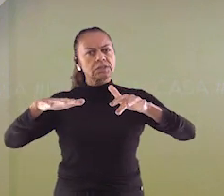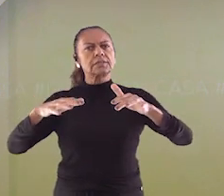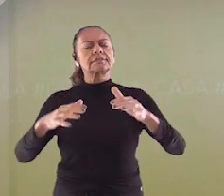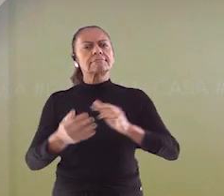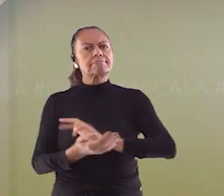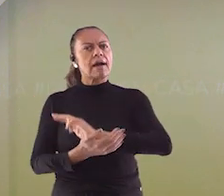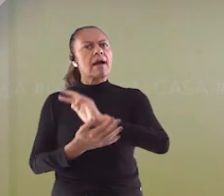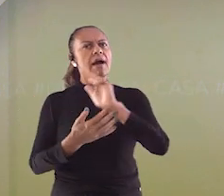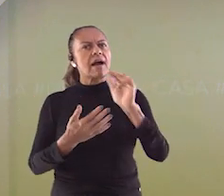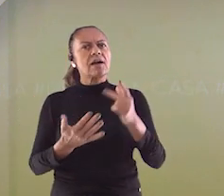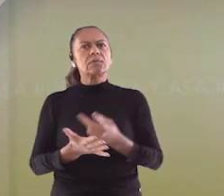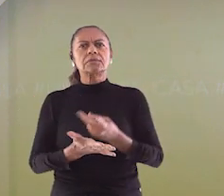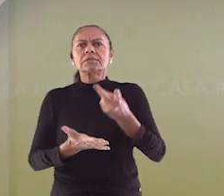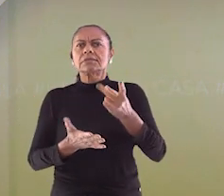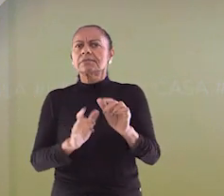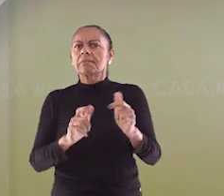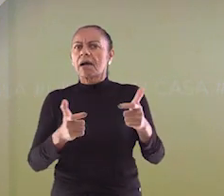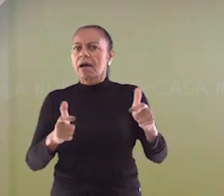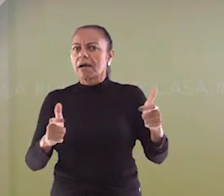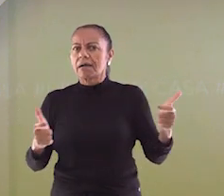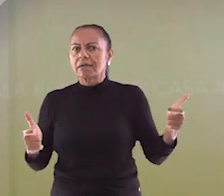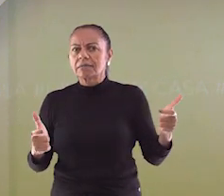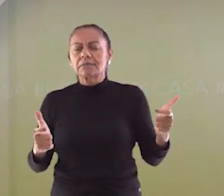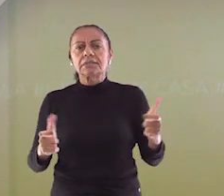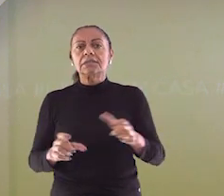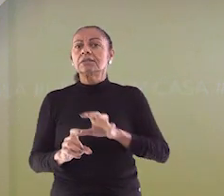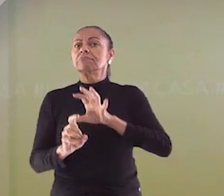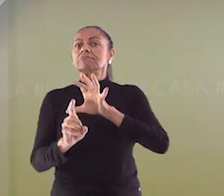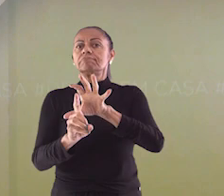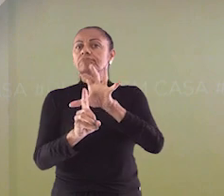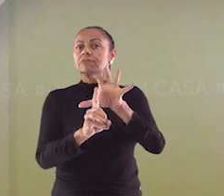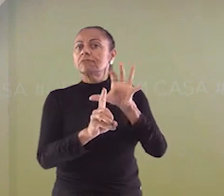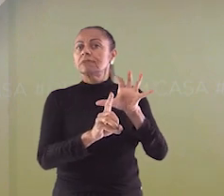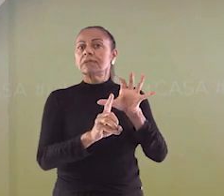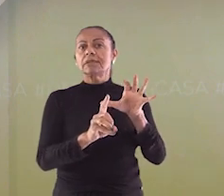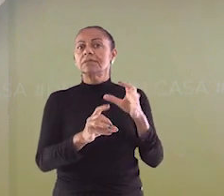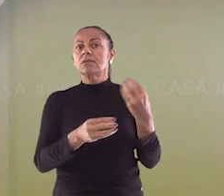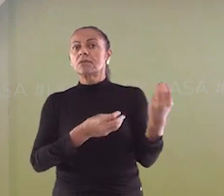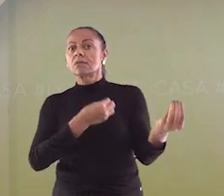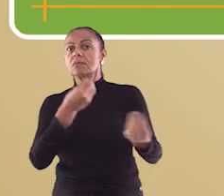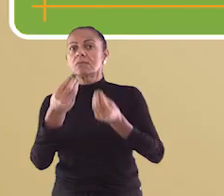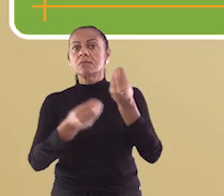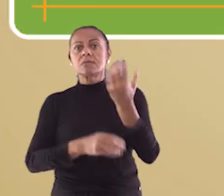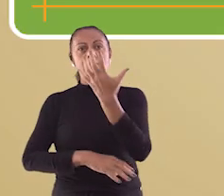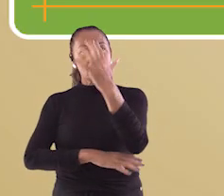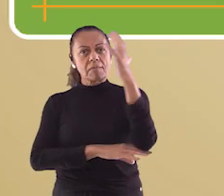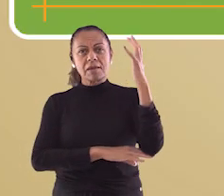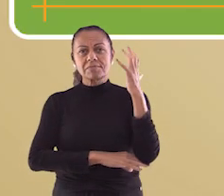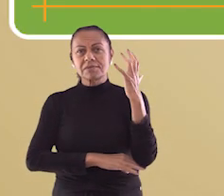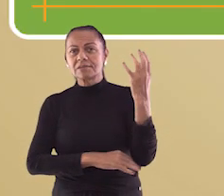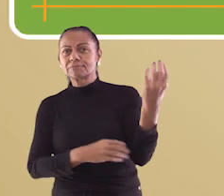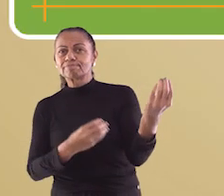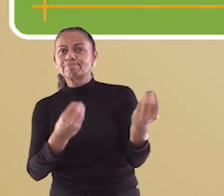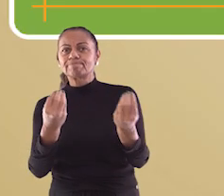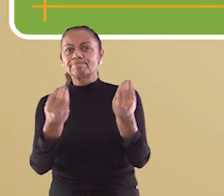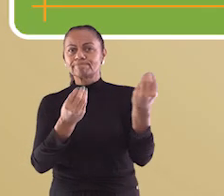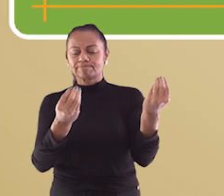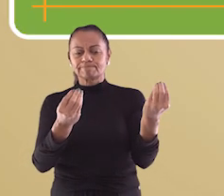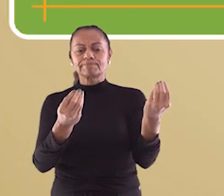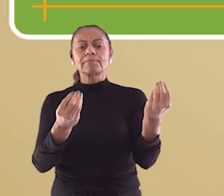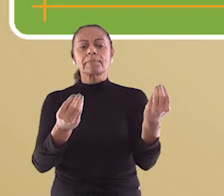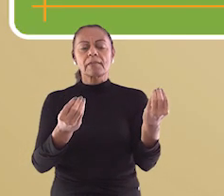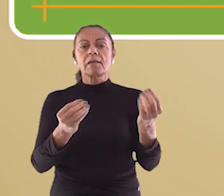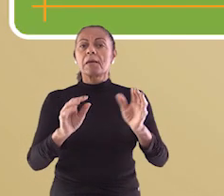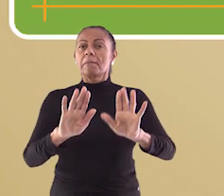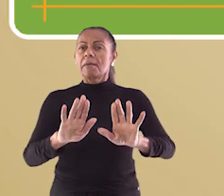deste aumento e quais os impactos trazidos pelas enchentes ao meio ambiente. Mas antes de começar, algumas